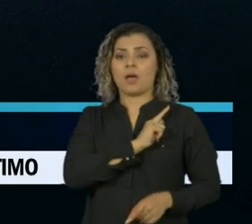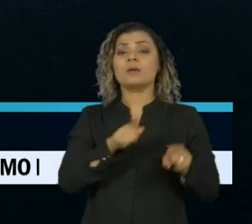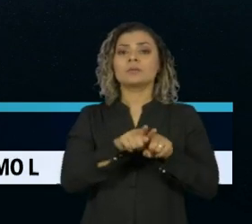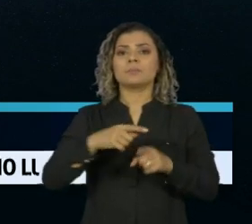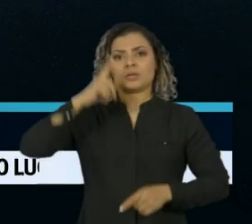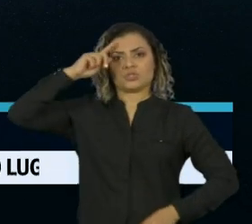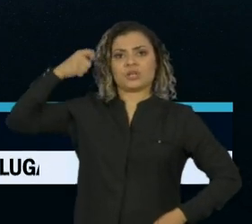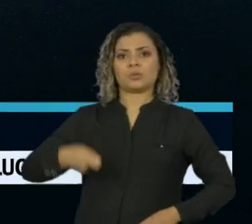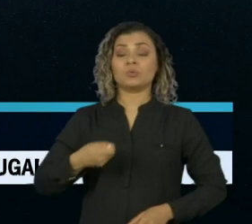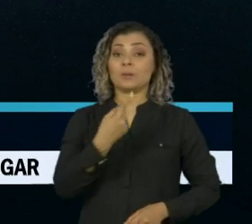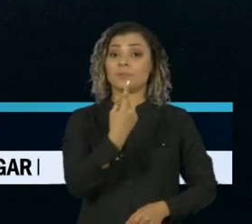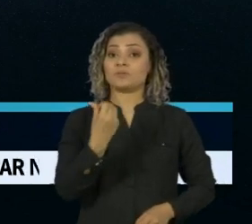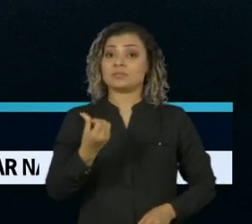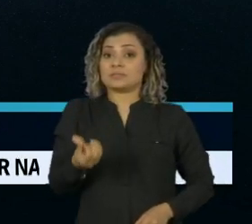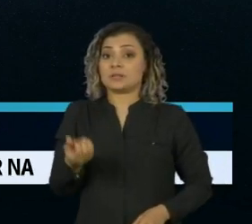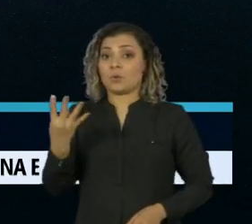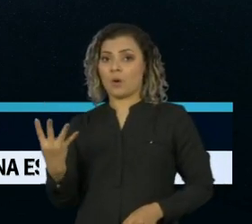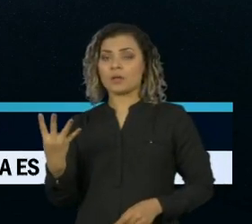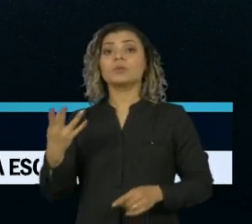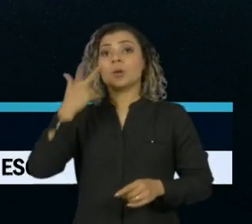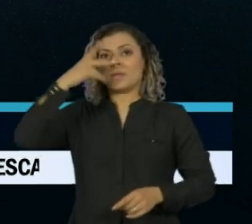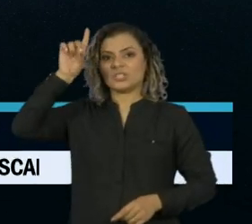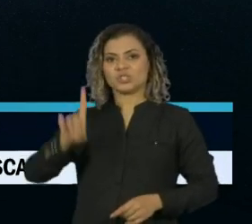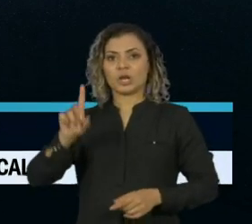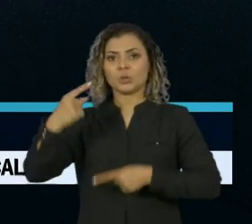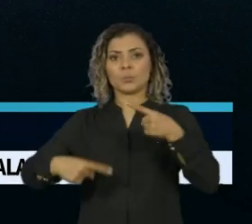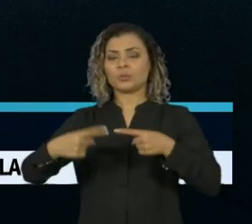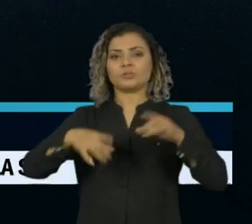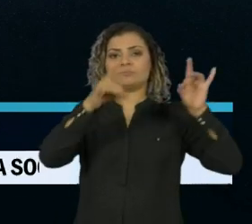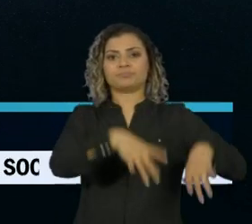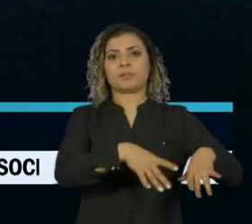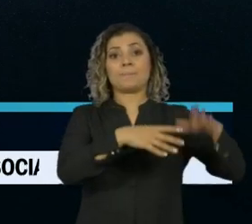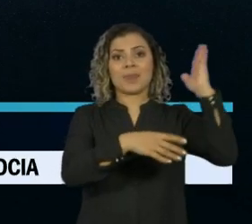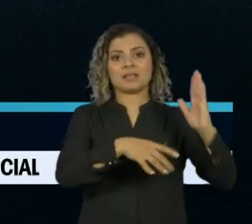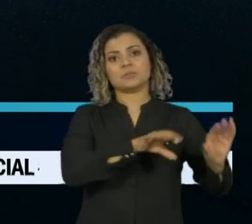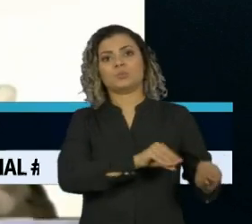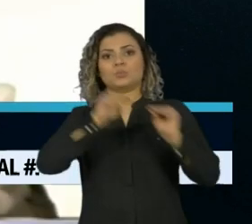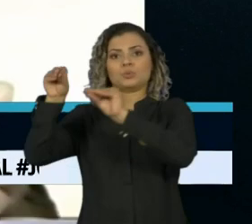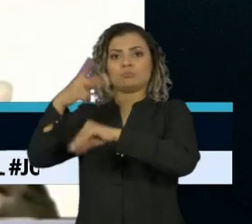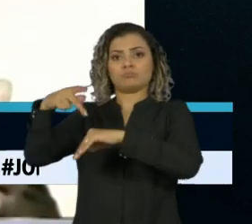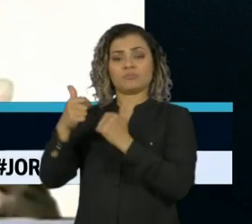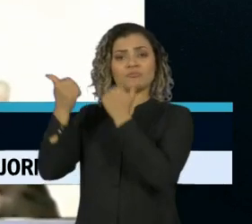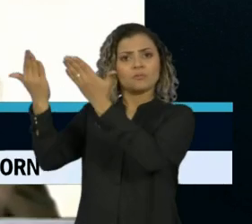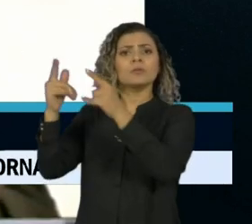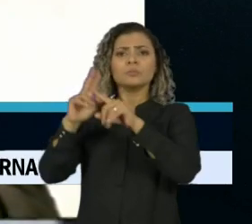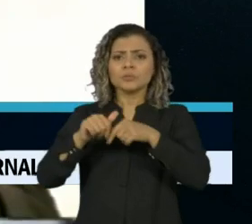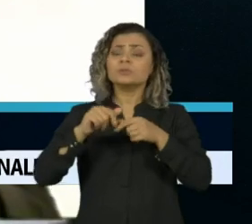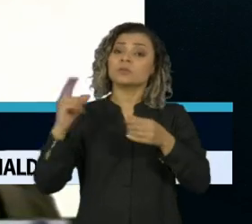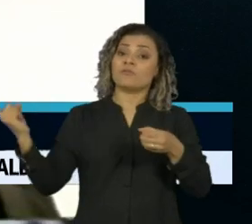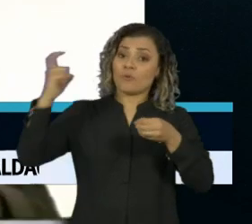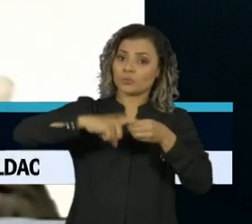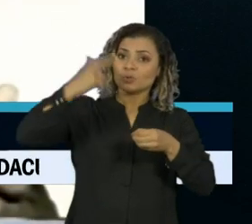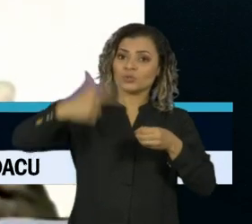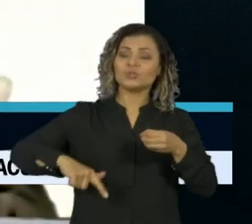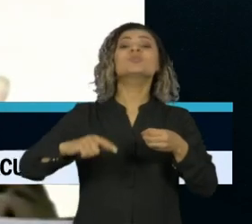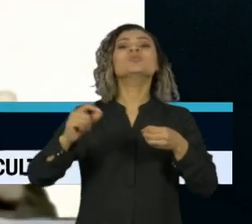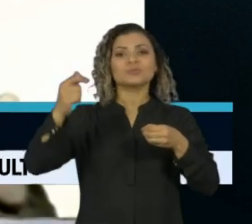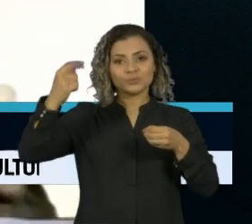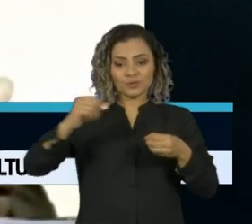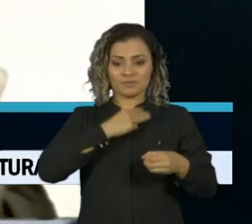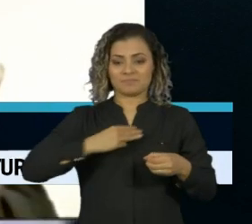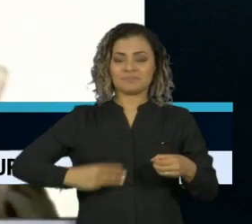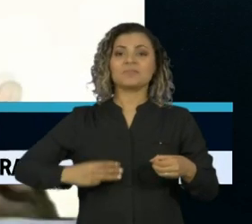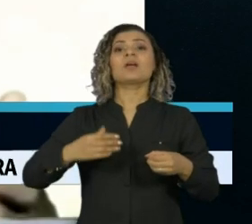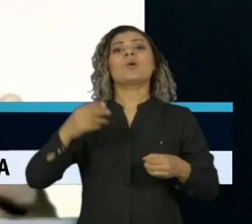da ditadura, em 1964, perdeu os direitos políticos e deixou o país. Já na redemocratização, foi ministro da cultura do governo